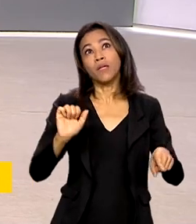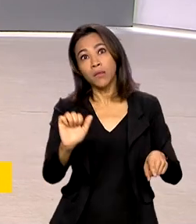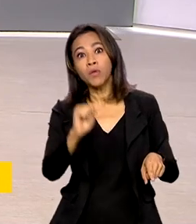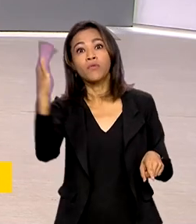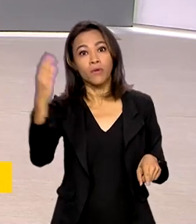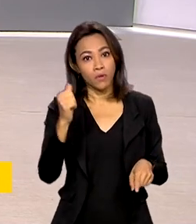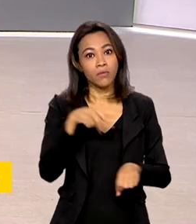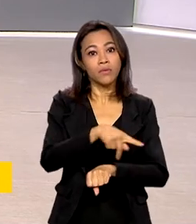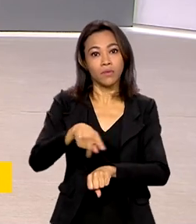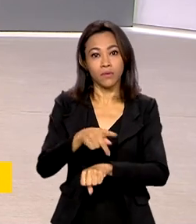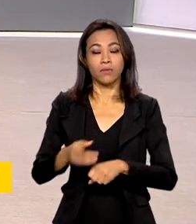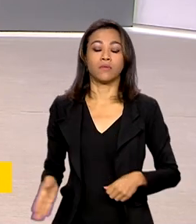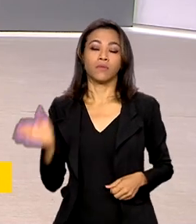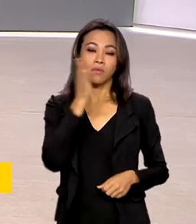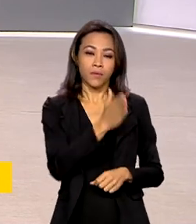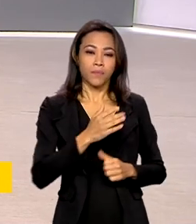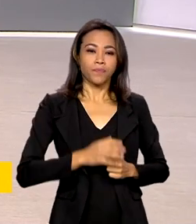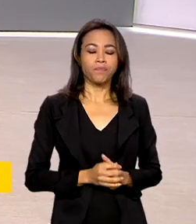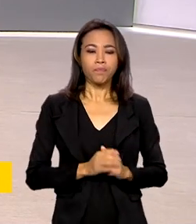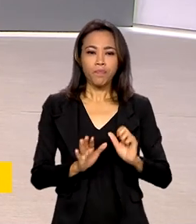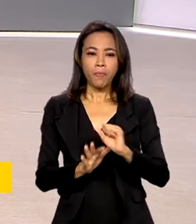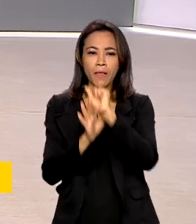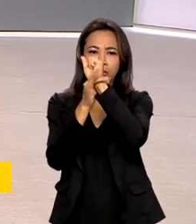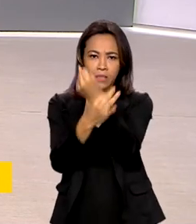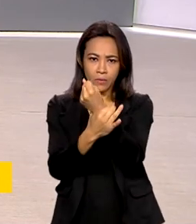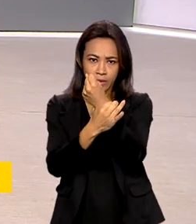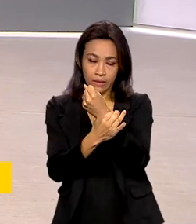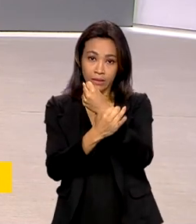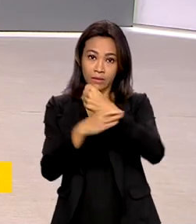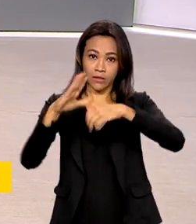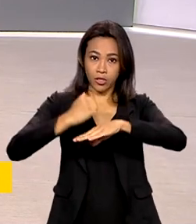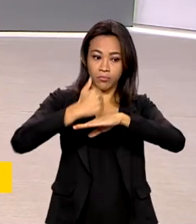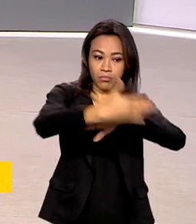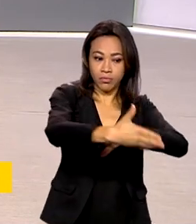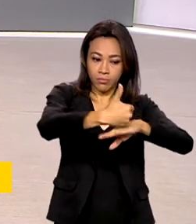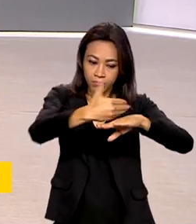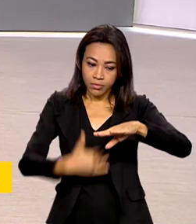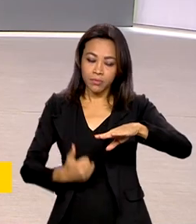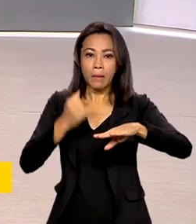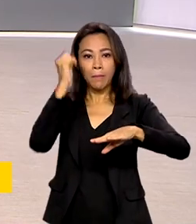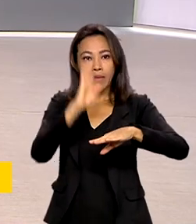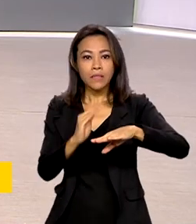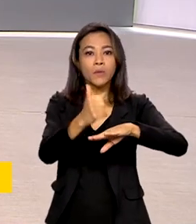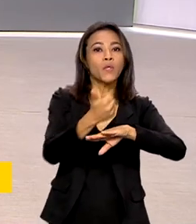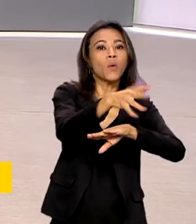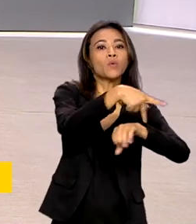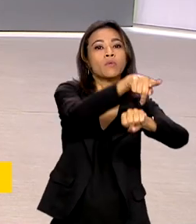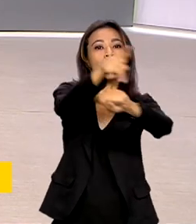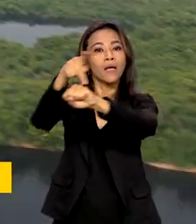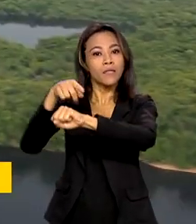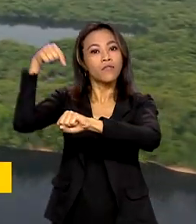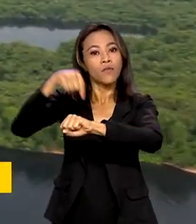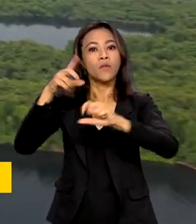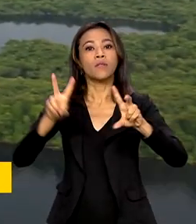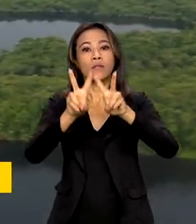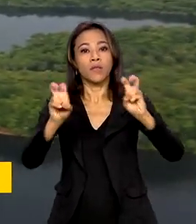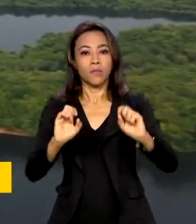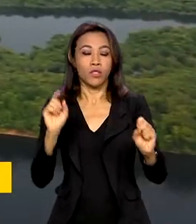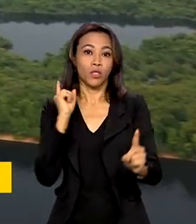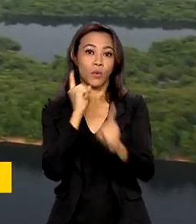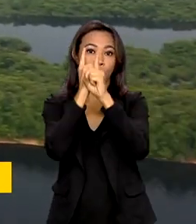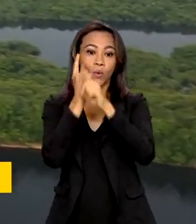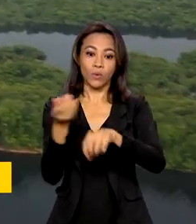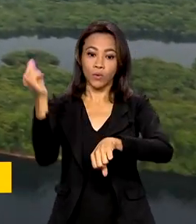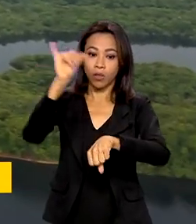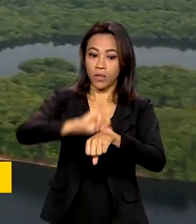A segurança nas fronteiras do Brasil foi tema de um encontro em Brasileia, no Acre. Os